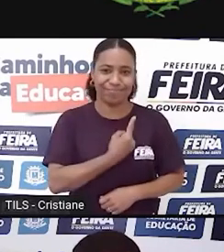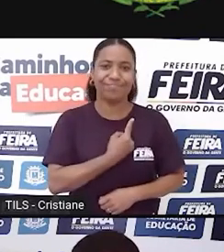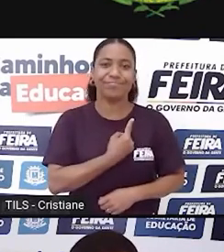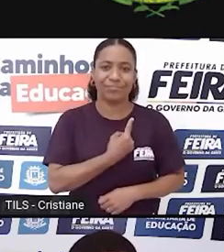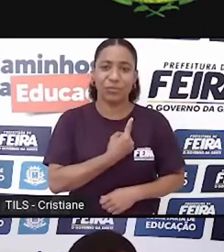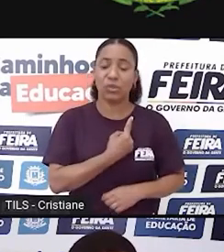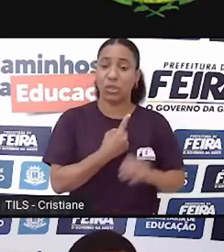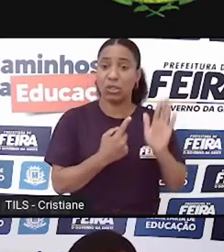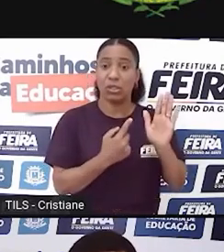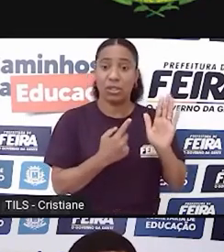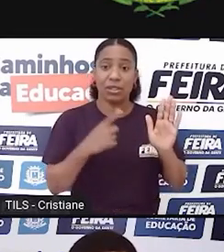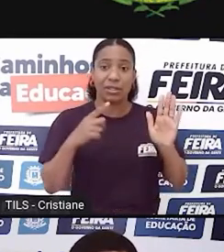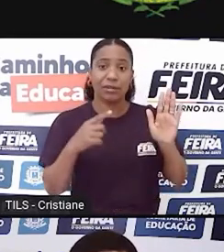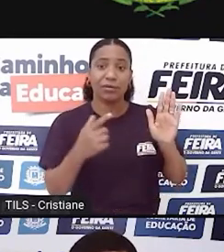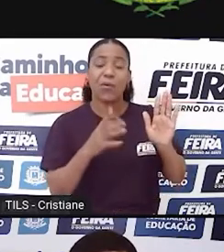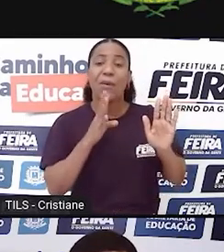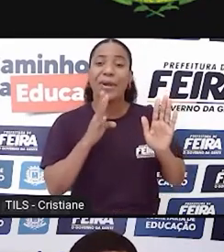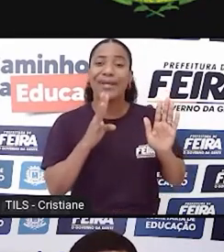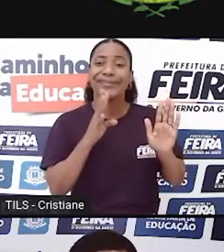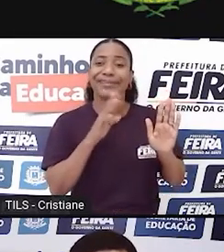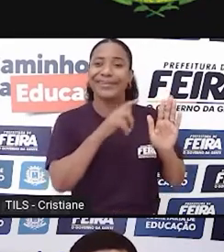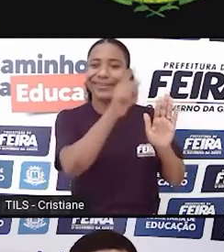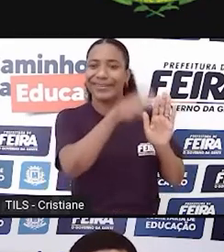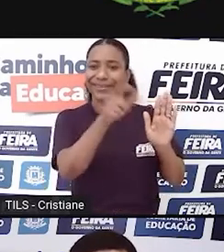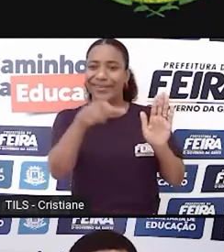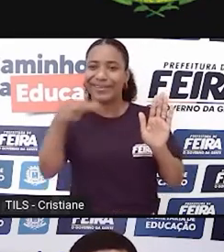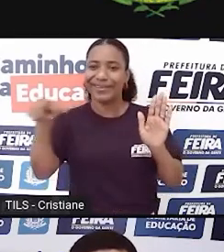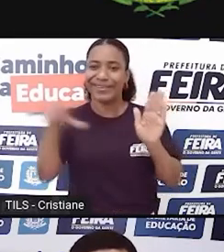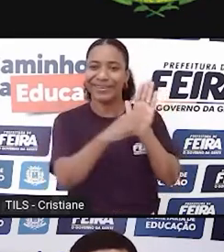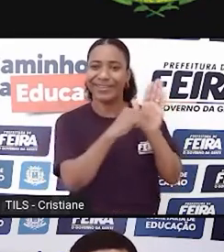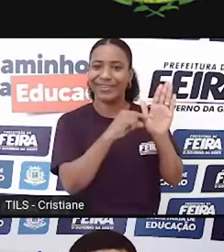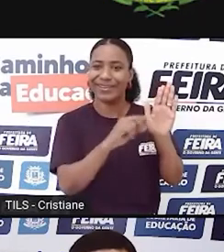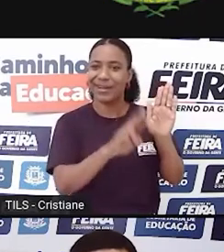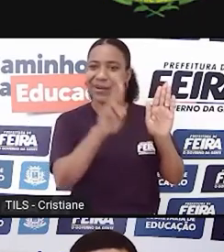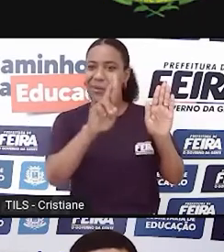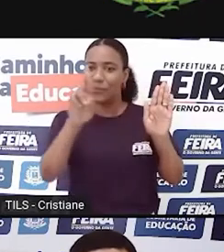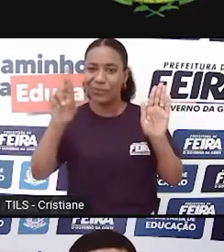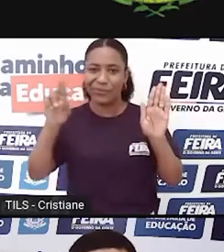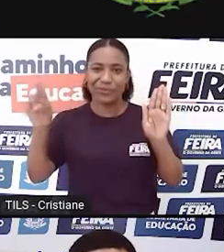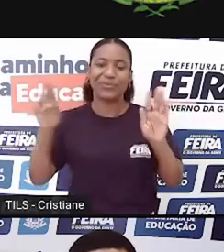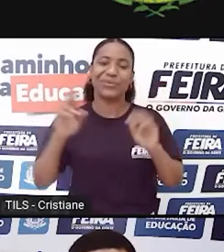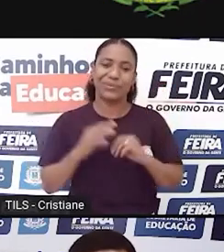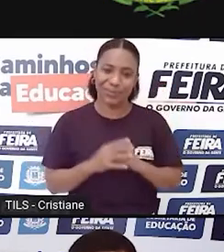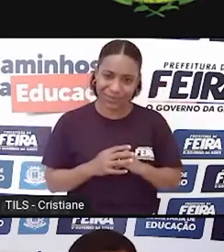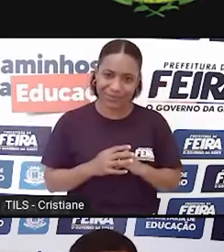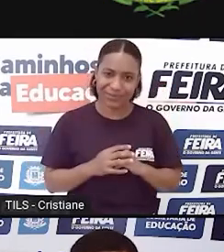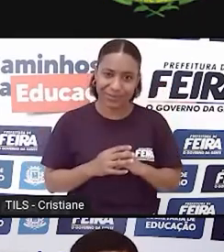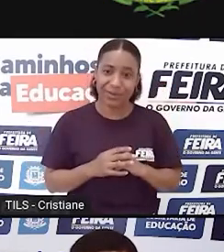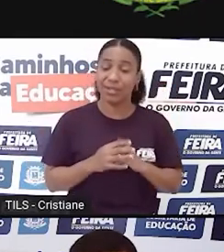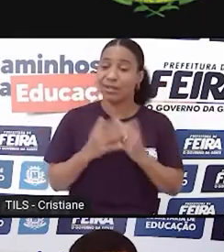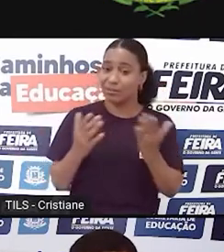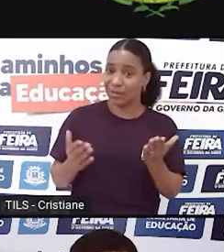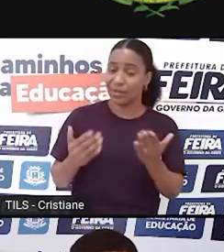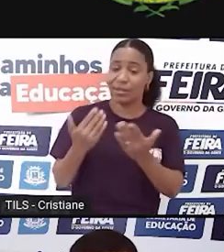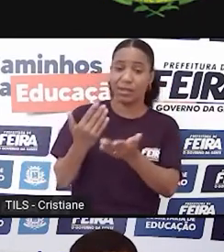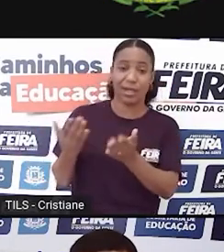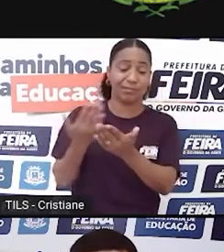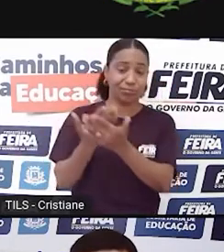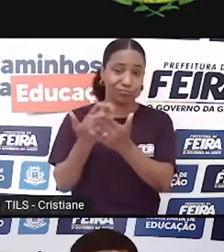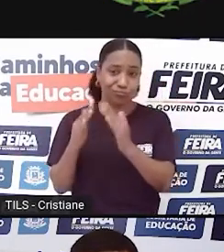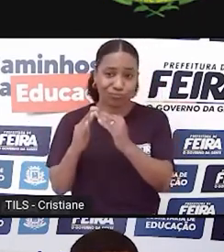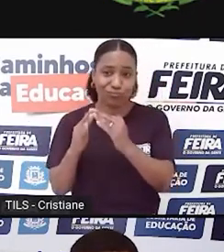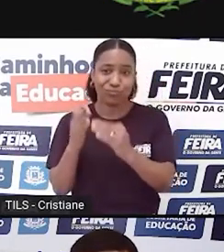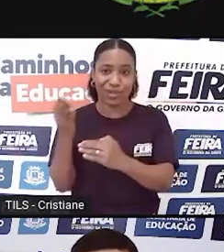autores, poetas que marcam a nossa história e que representam os nossos estudantes. E aí que está a